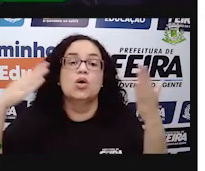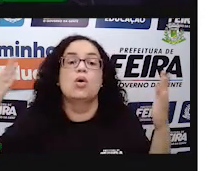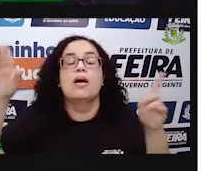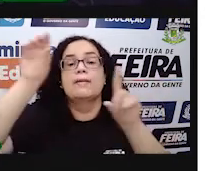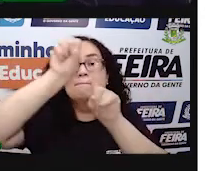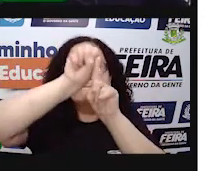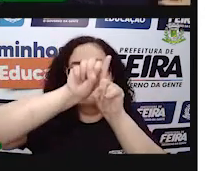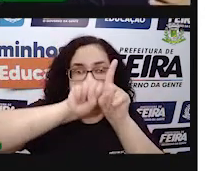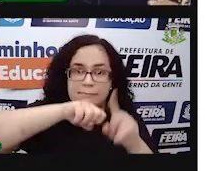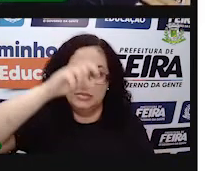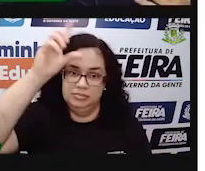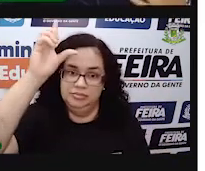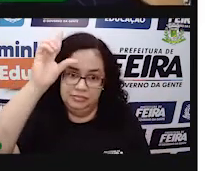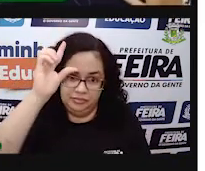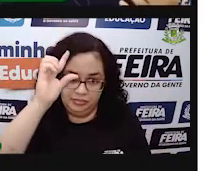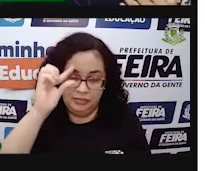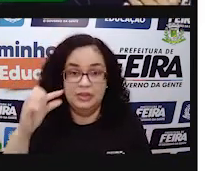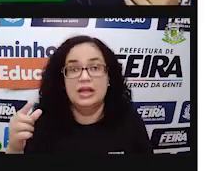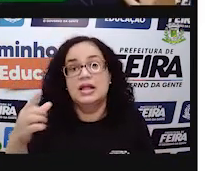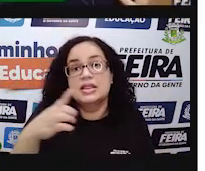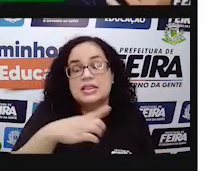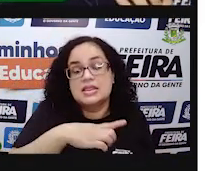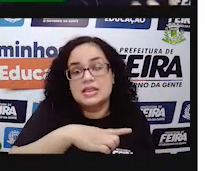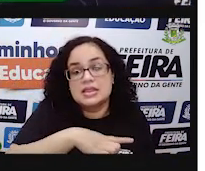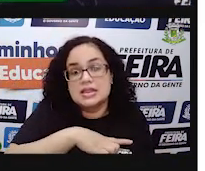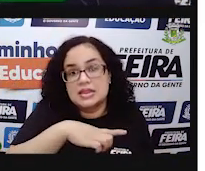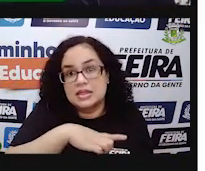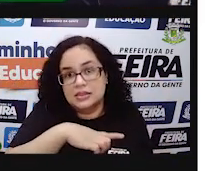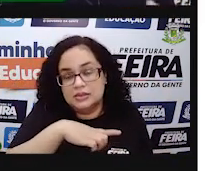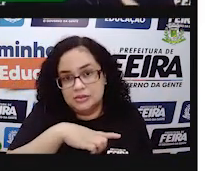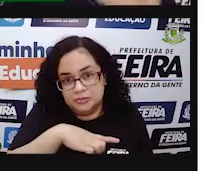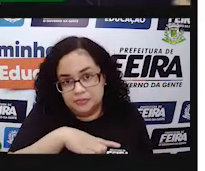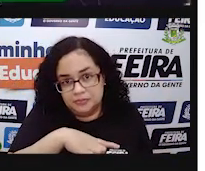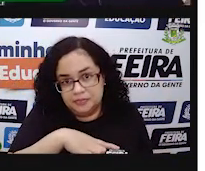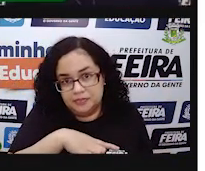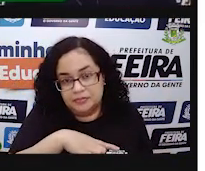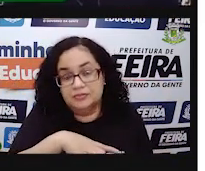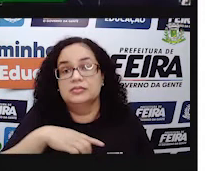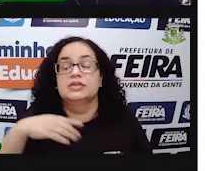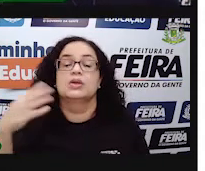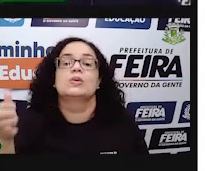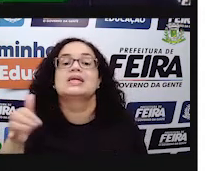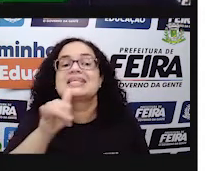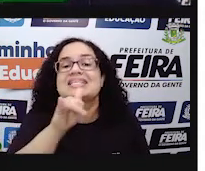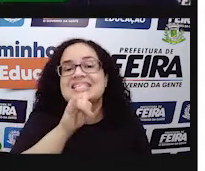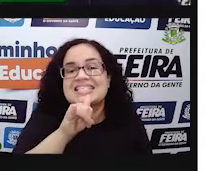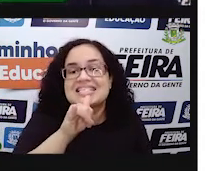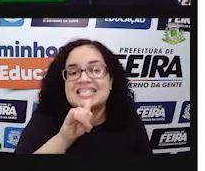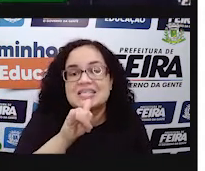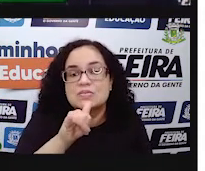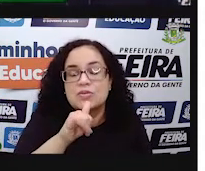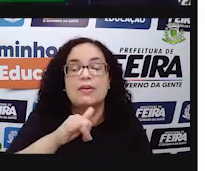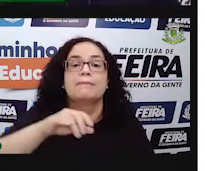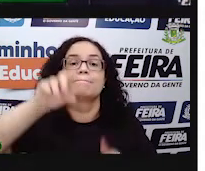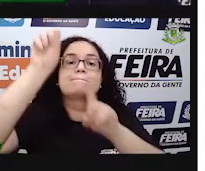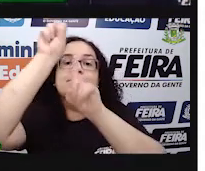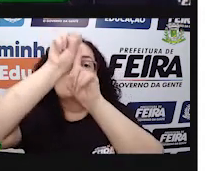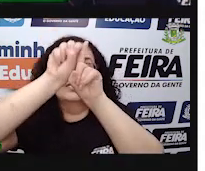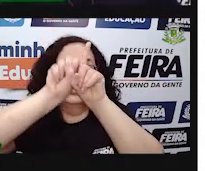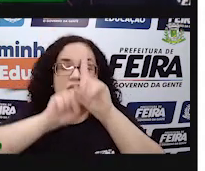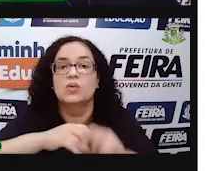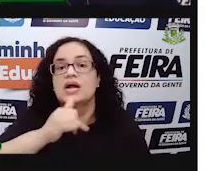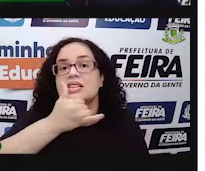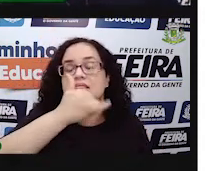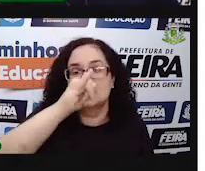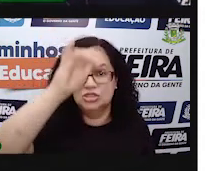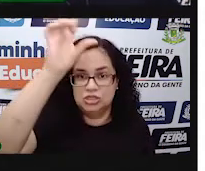Outra pergunta que a gente pode fazer é qual foi o mês de menor consumo? Onde teve, nessa tabelinha aqui, do meu